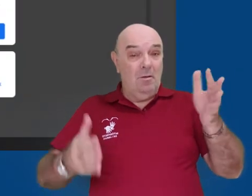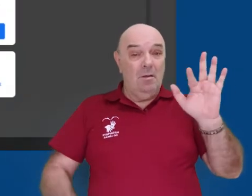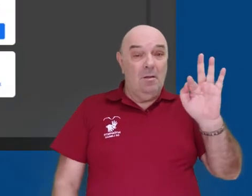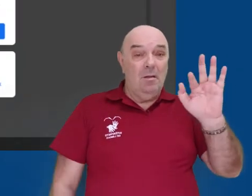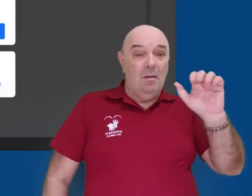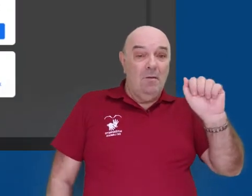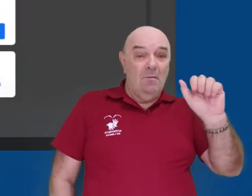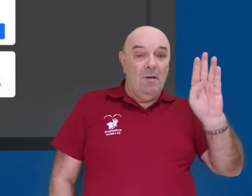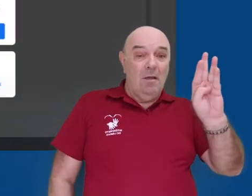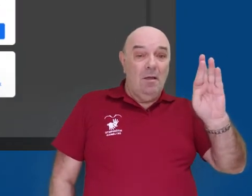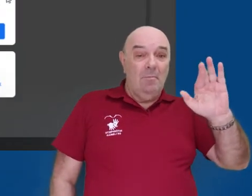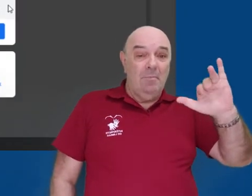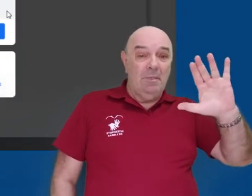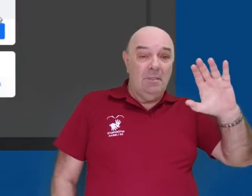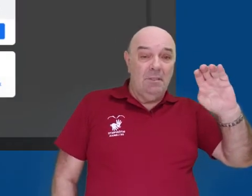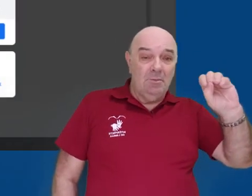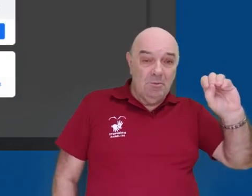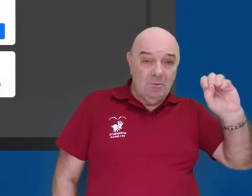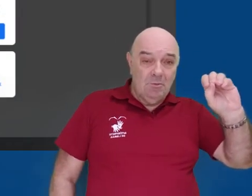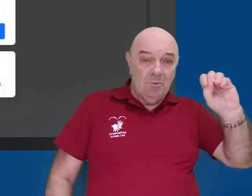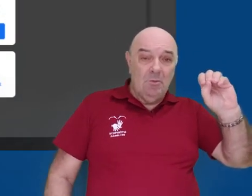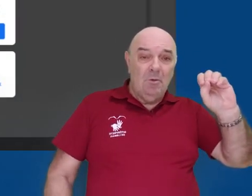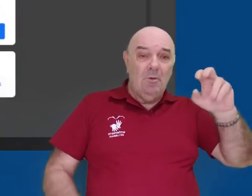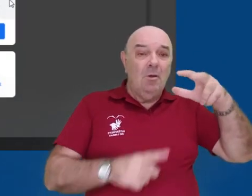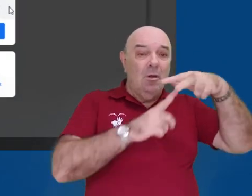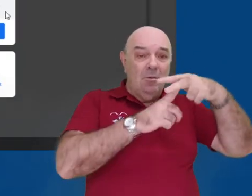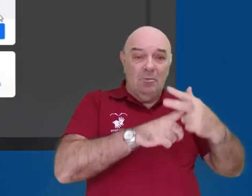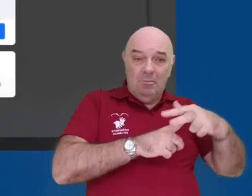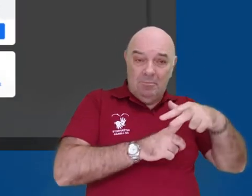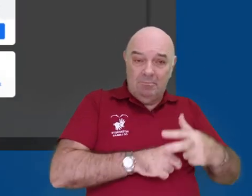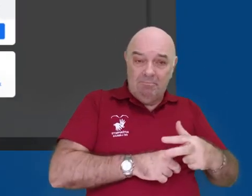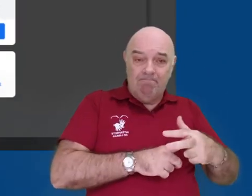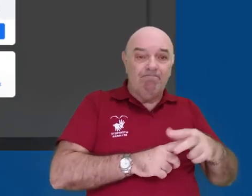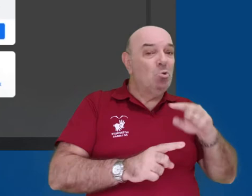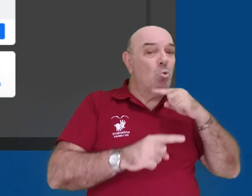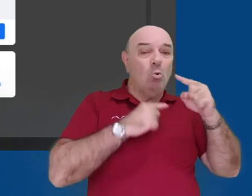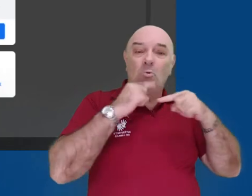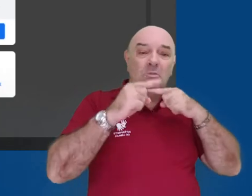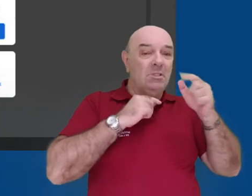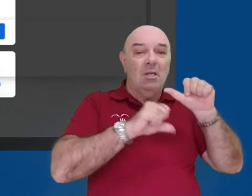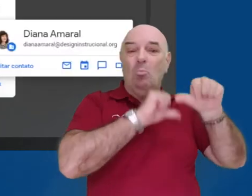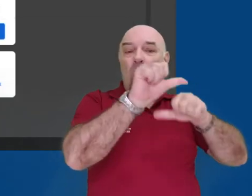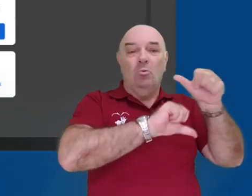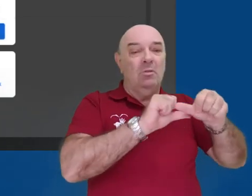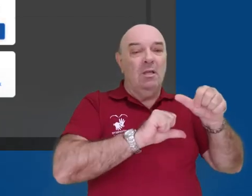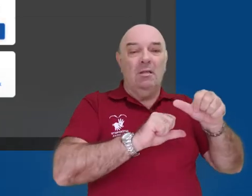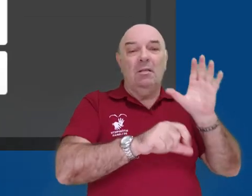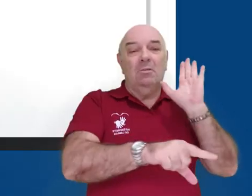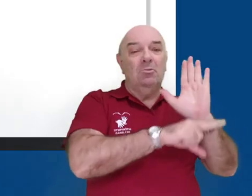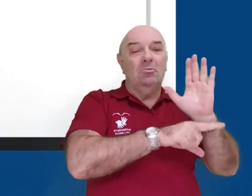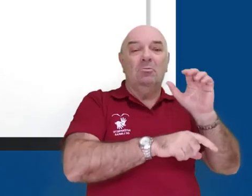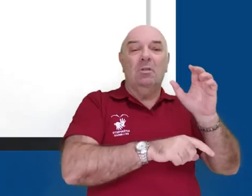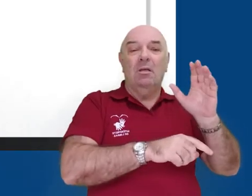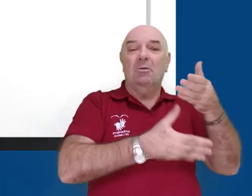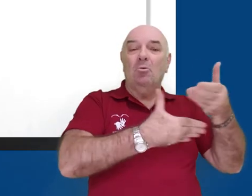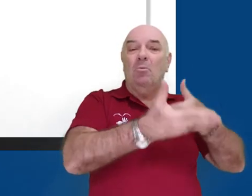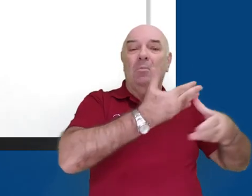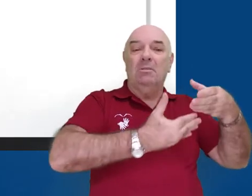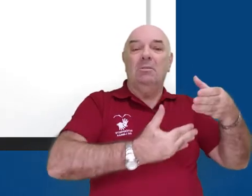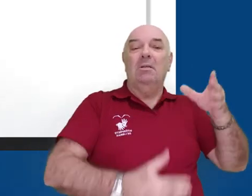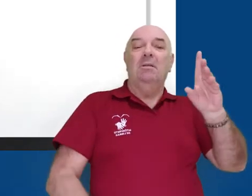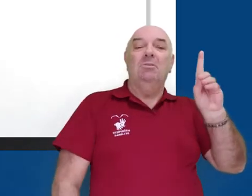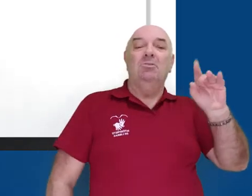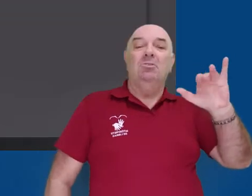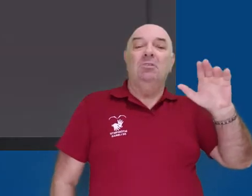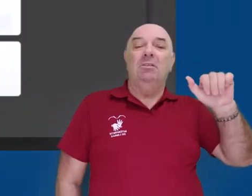Agora, Fabrício, mesmo como editor, não pode tornar Diana uma editora também. Na segunda opção